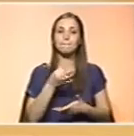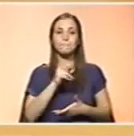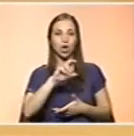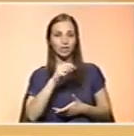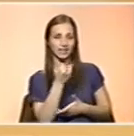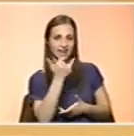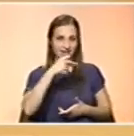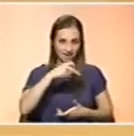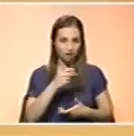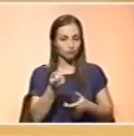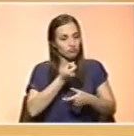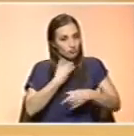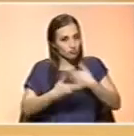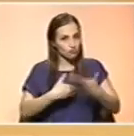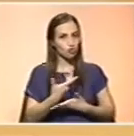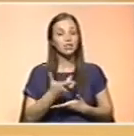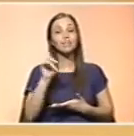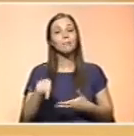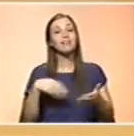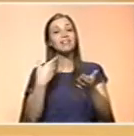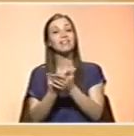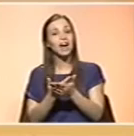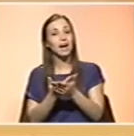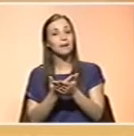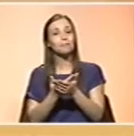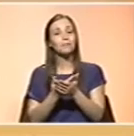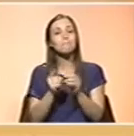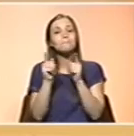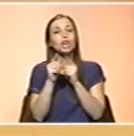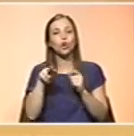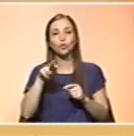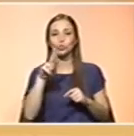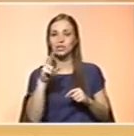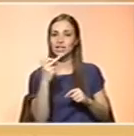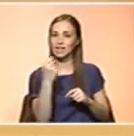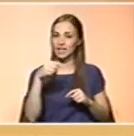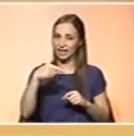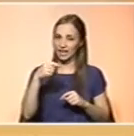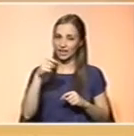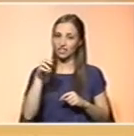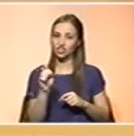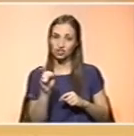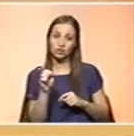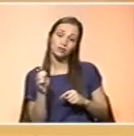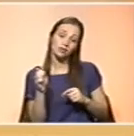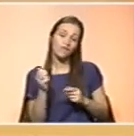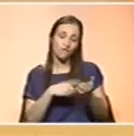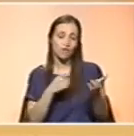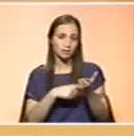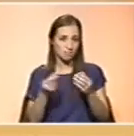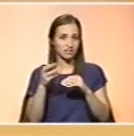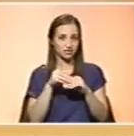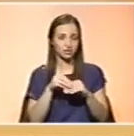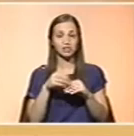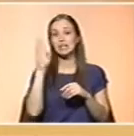fornecer também, de uma maneira privilegiada, aqueles micronutrientes que eventualmente são mais carentes. Numa